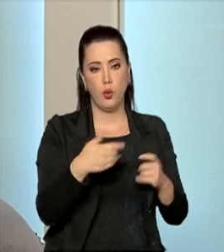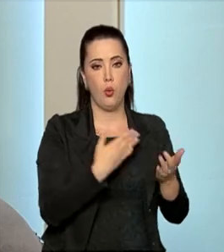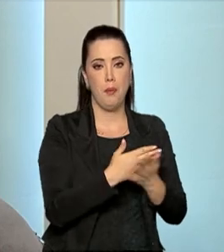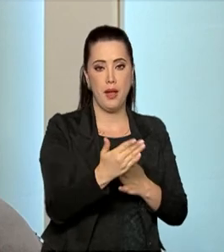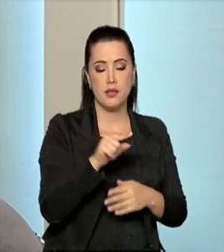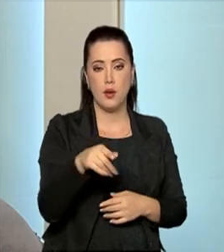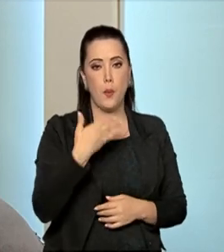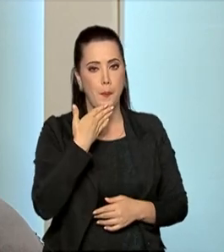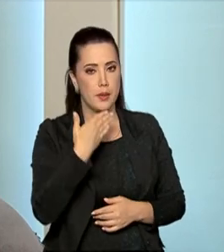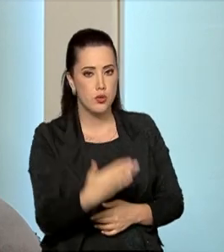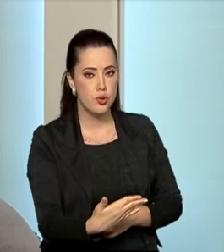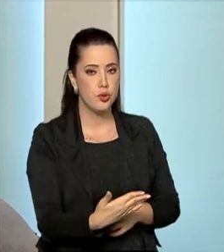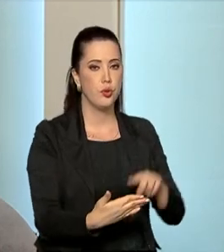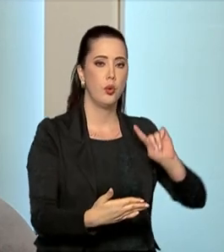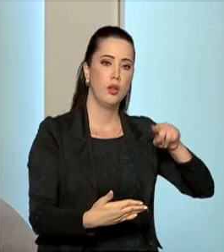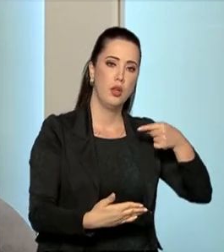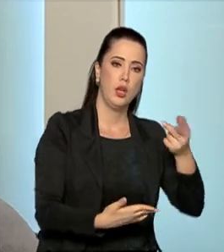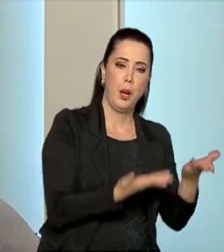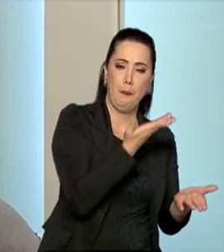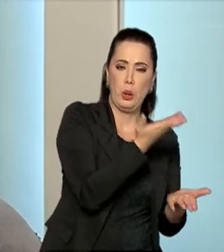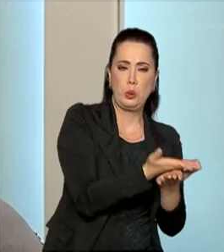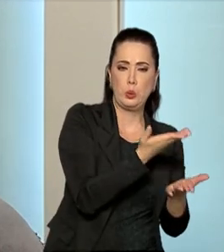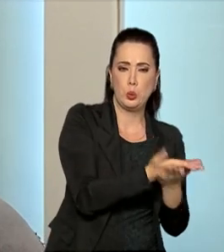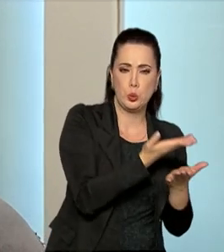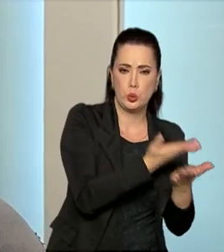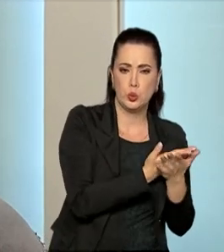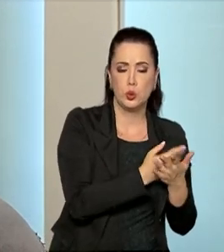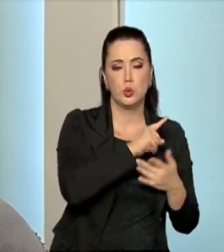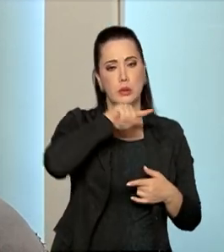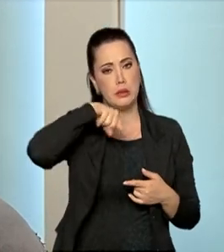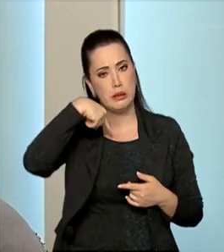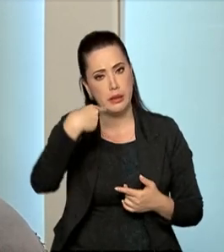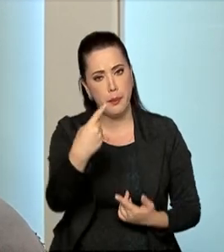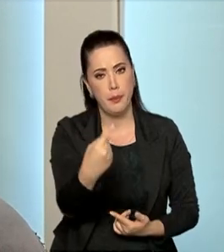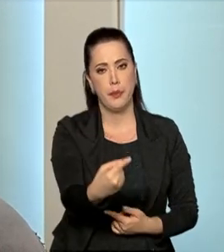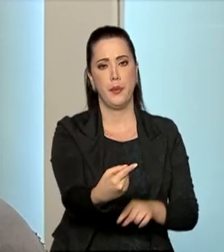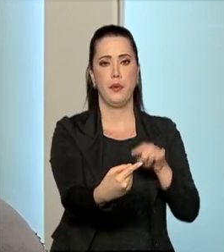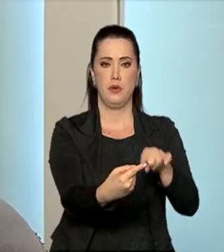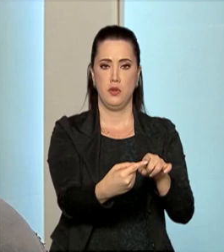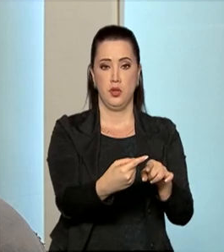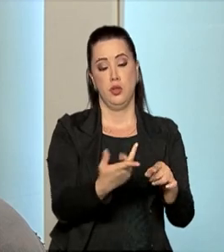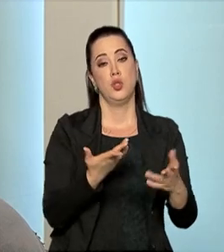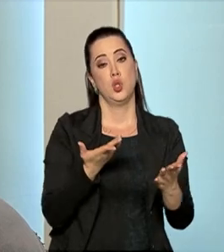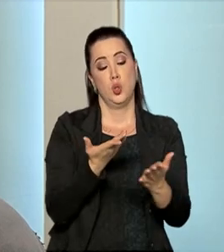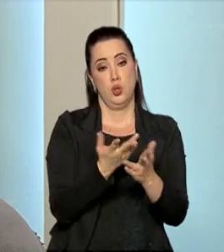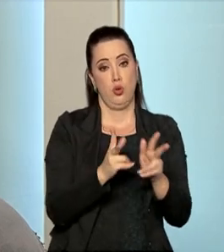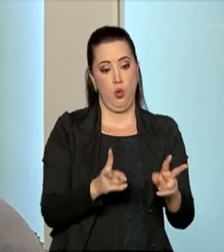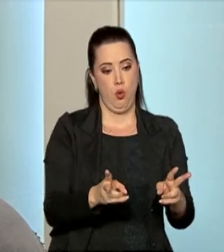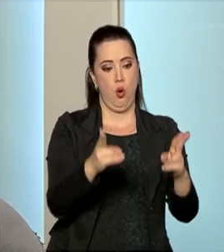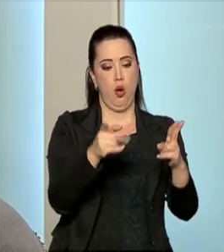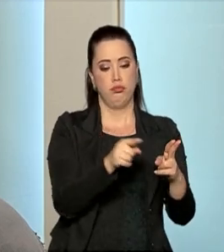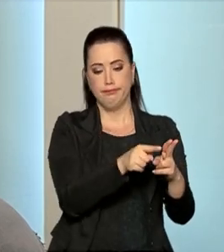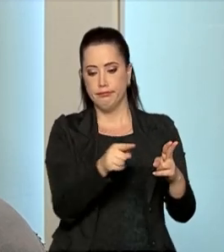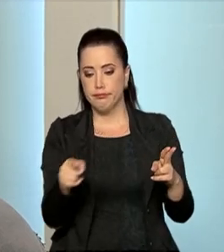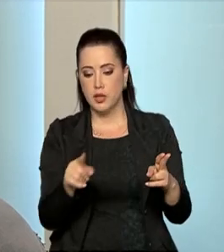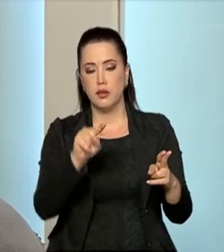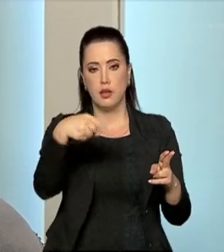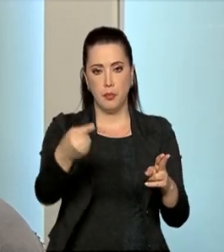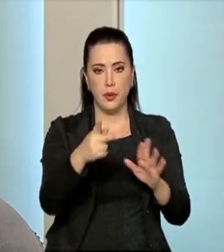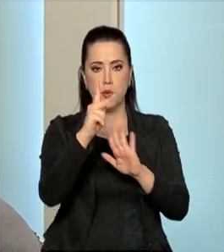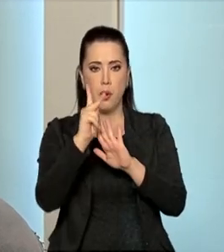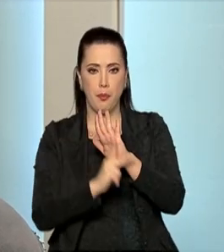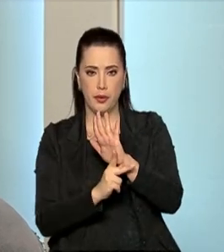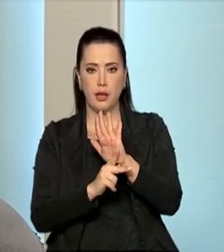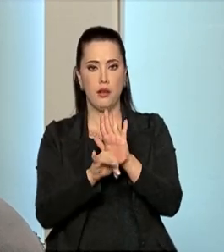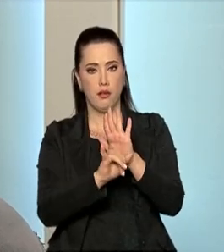depois ele passa pelos estudos, depois ele vem para a fase de delimitação, depois vem uma portaria declaratória,